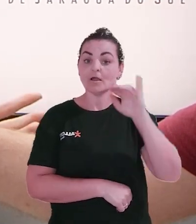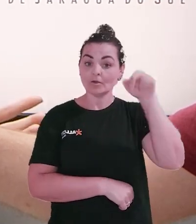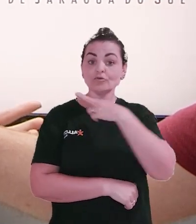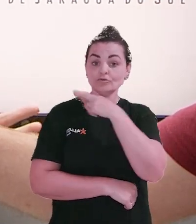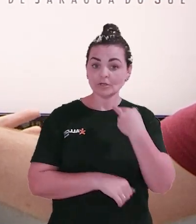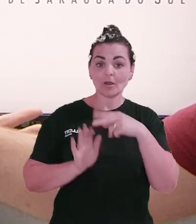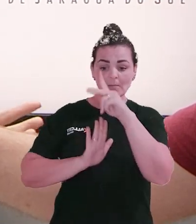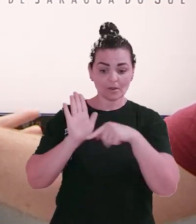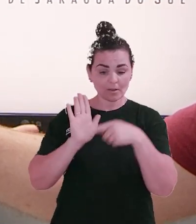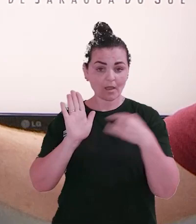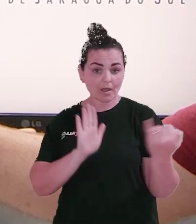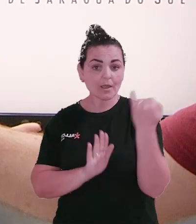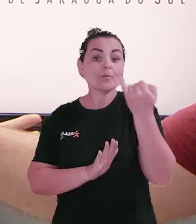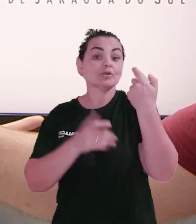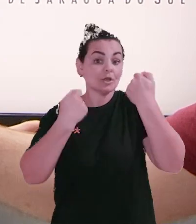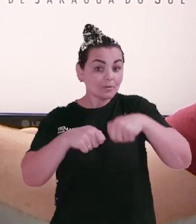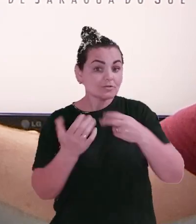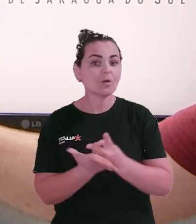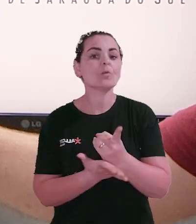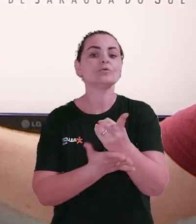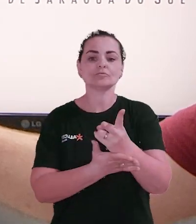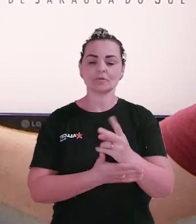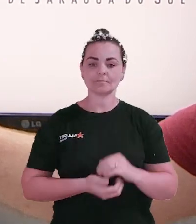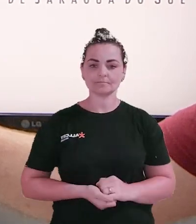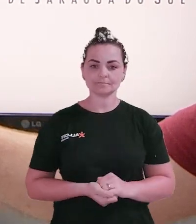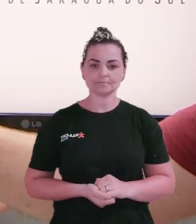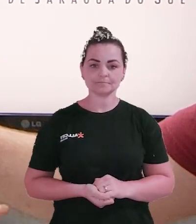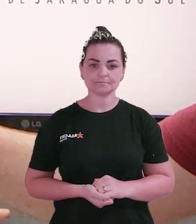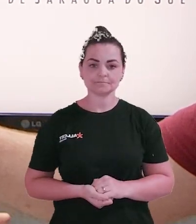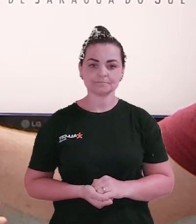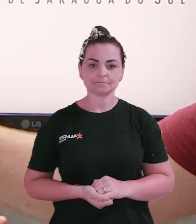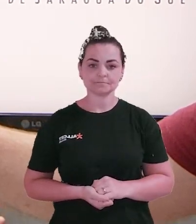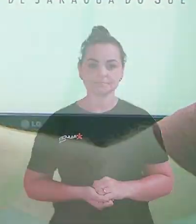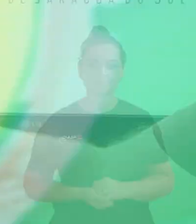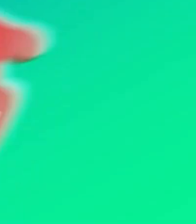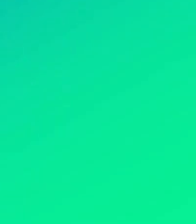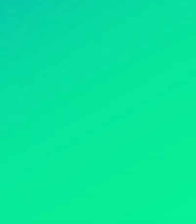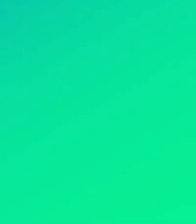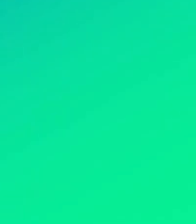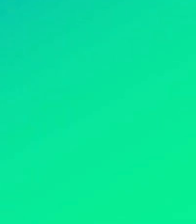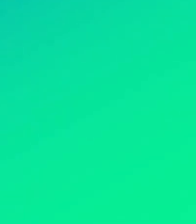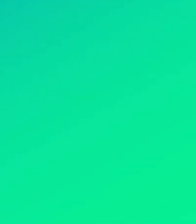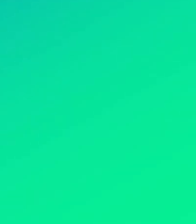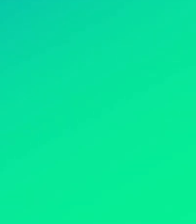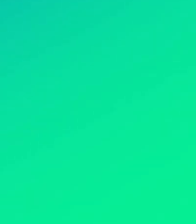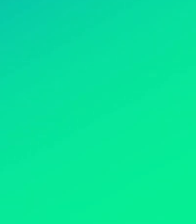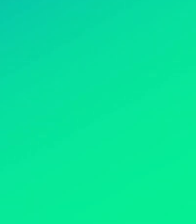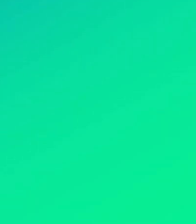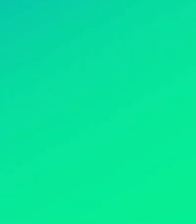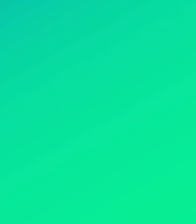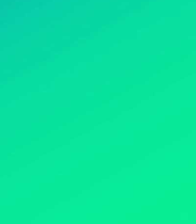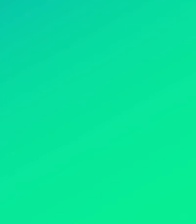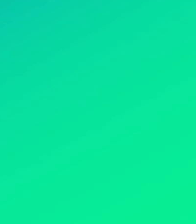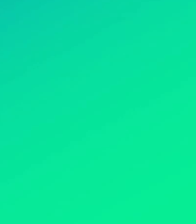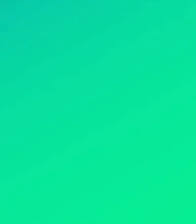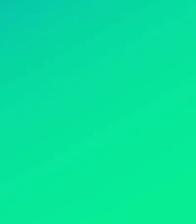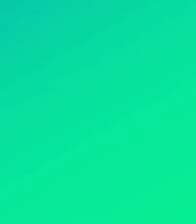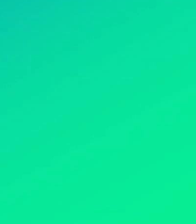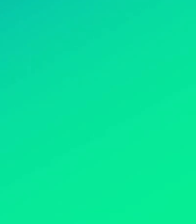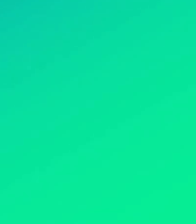dizer para o DENIT que Jaraguá do Sul acha essa pauta importante e prioritária e não deve ser cortada. Música Música